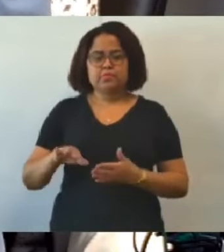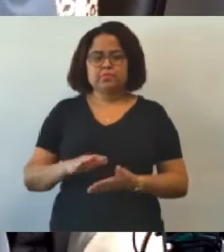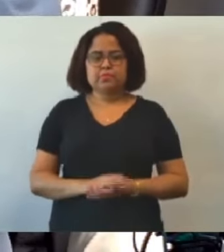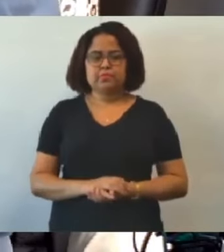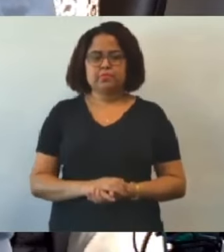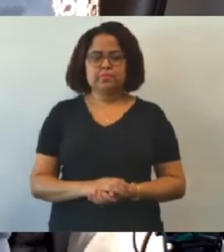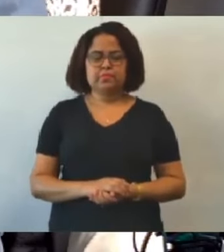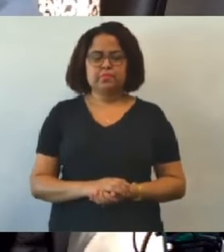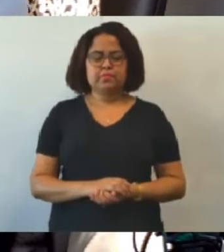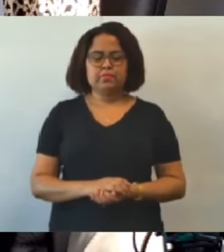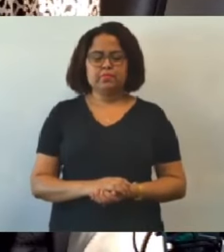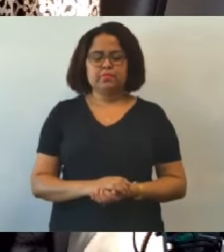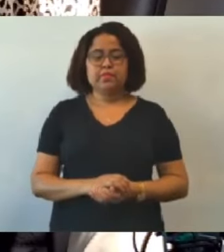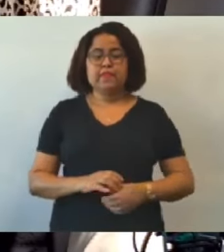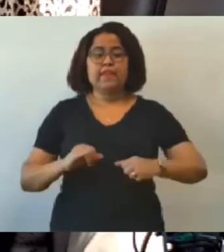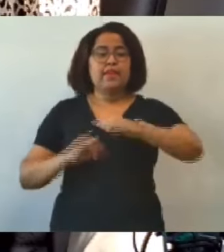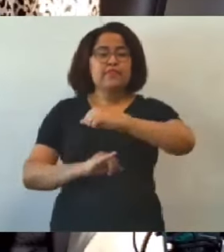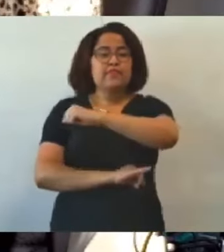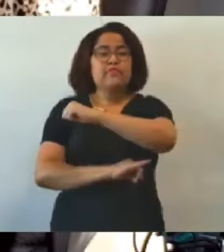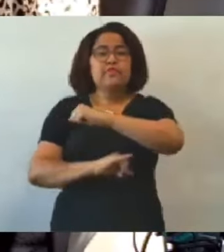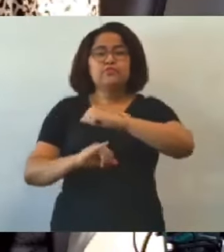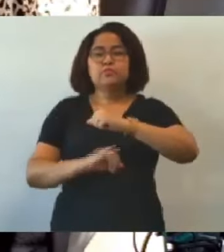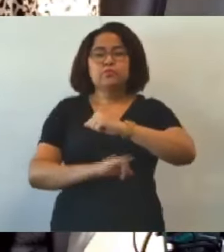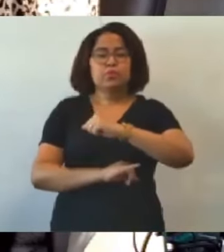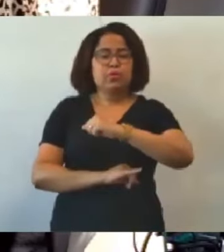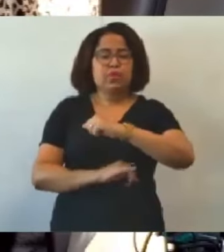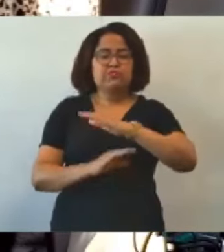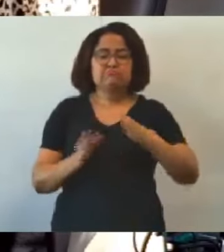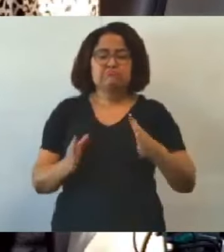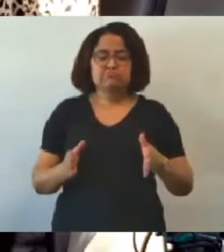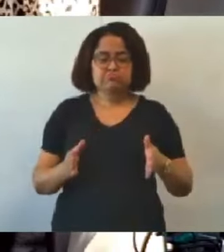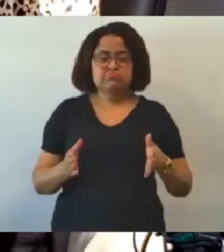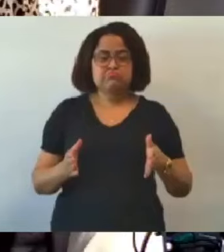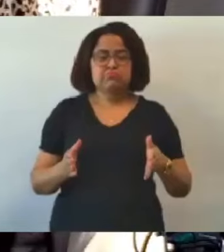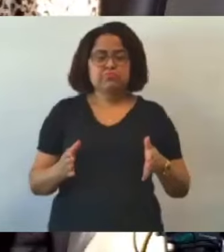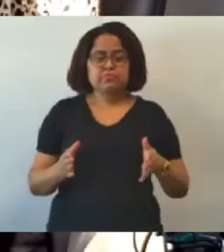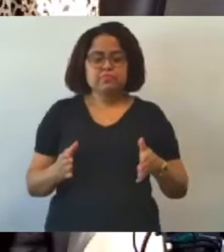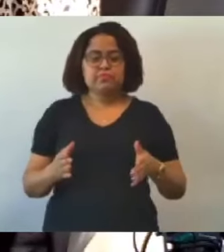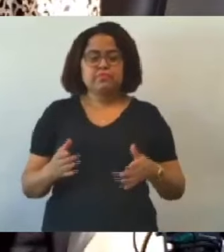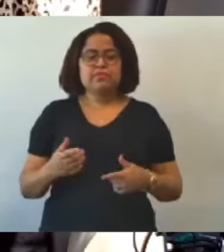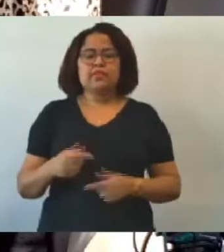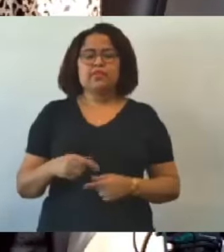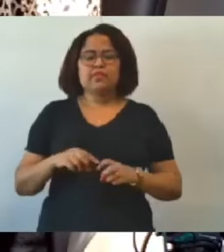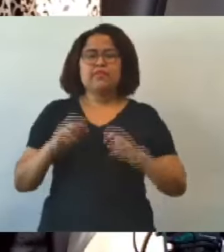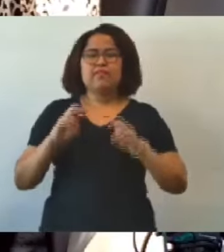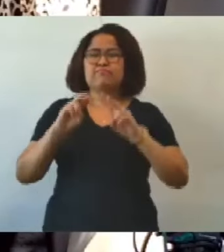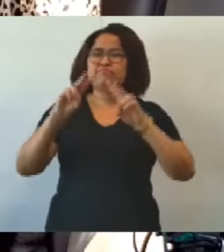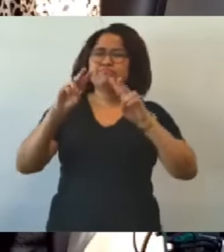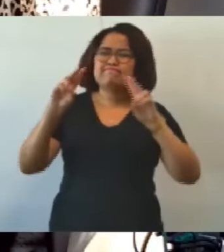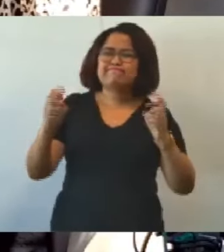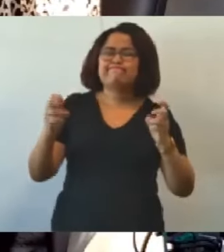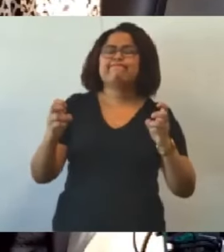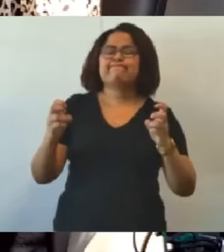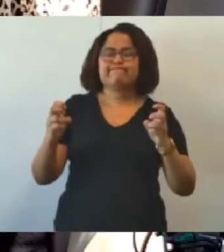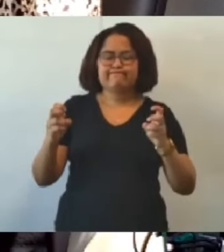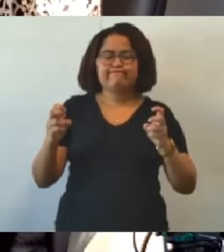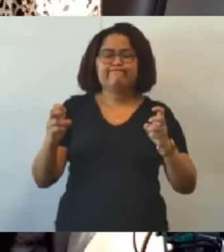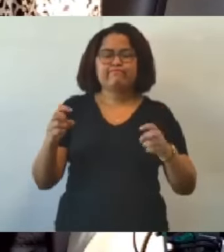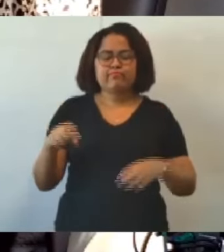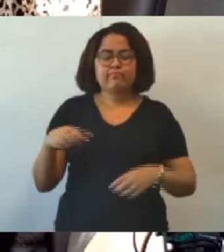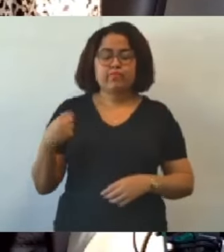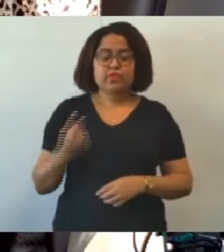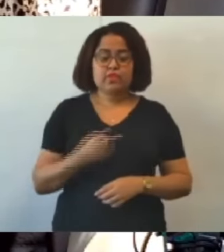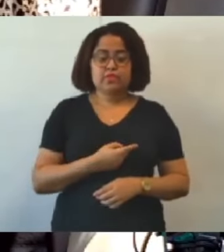A infraestrutura física, gente, é uma questão que a gente